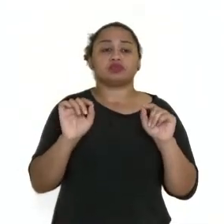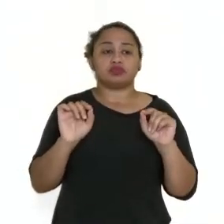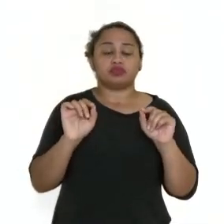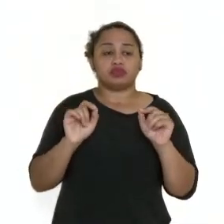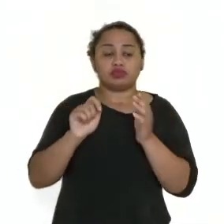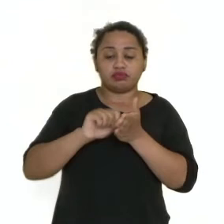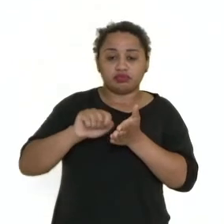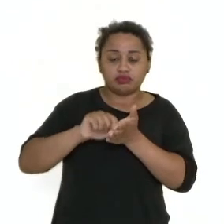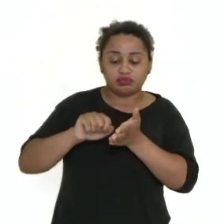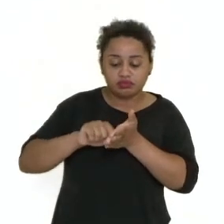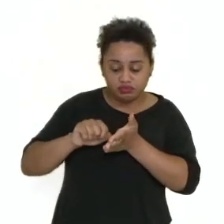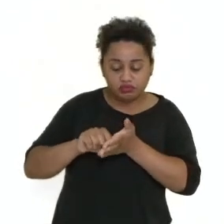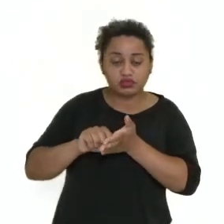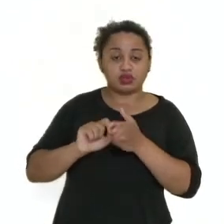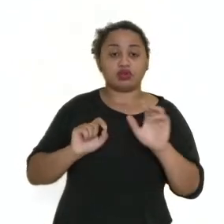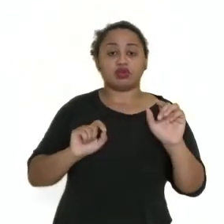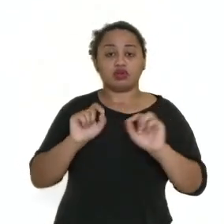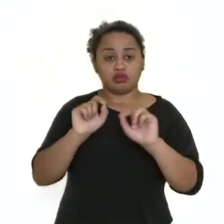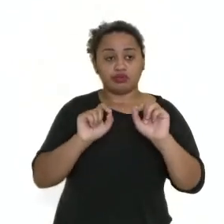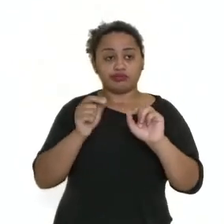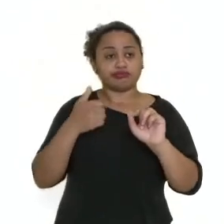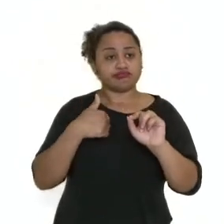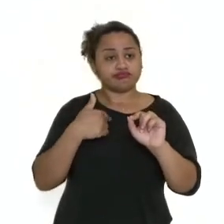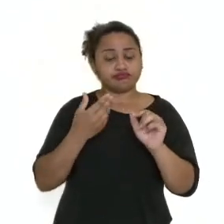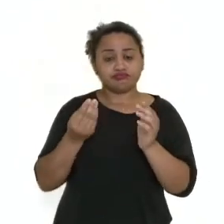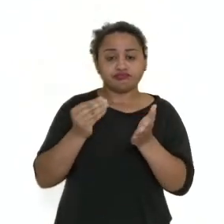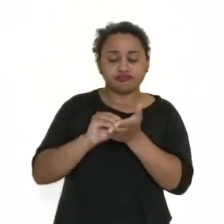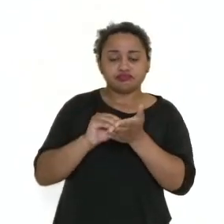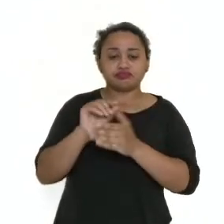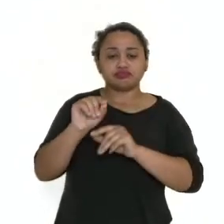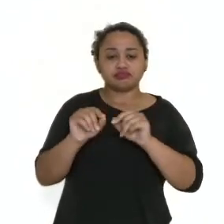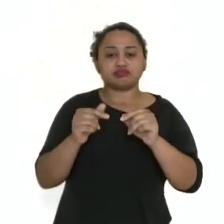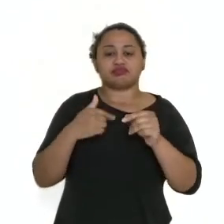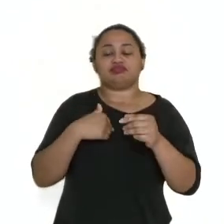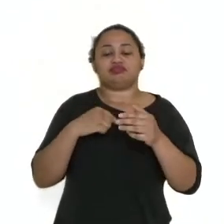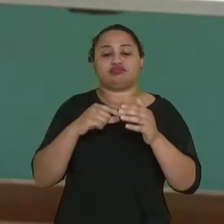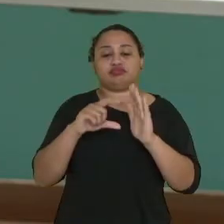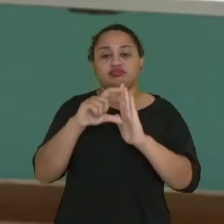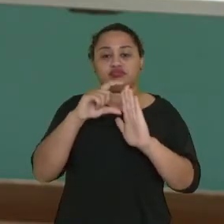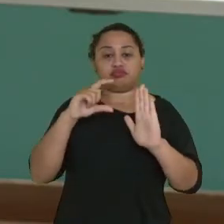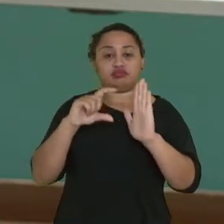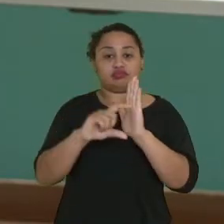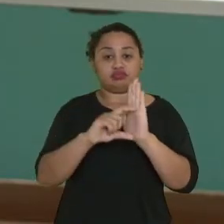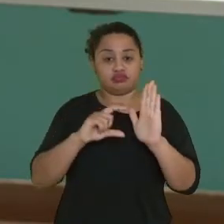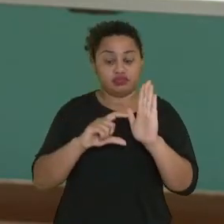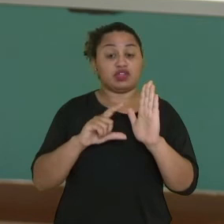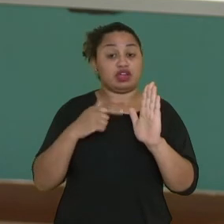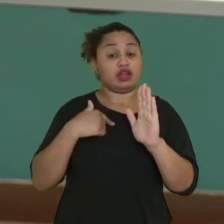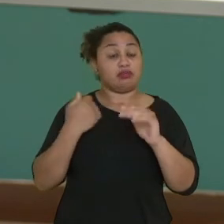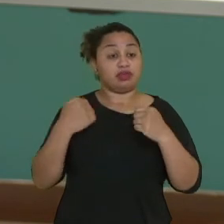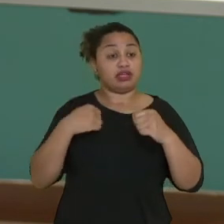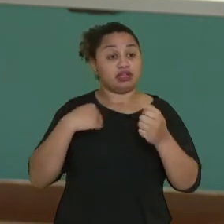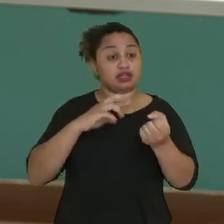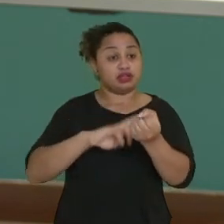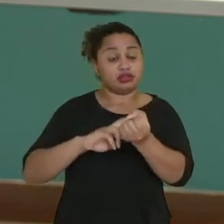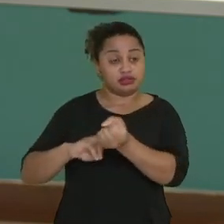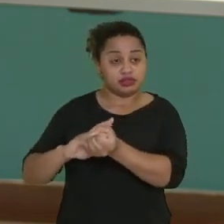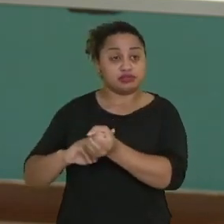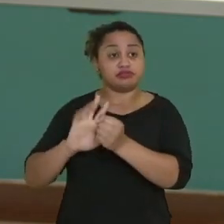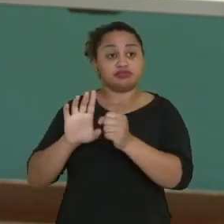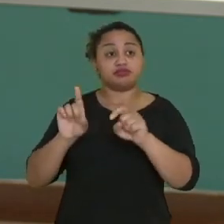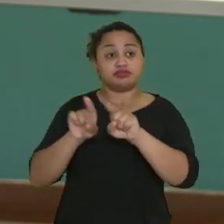Transcreva isso e coloque isso disposto em duas estrofes. Não esqueça de utilizar as rimas. e também